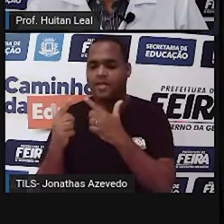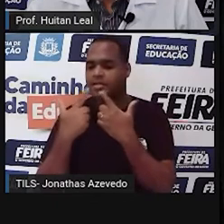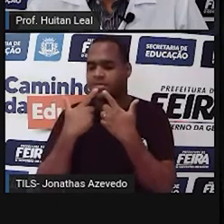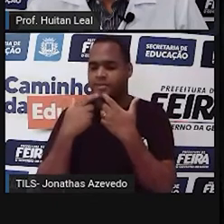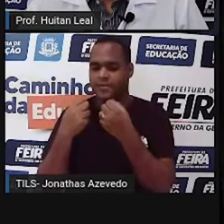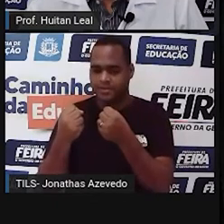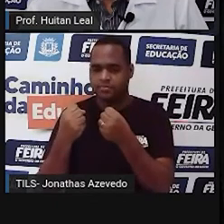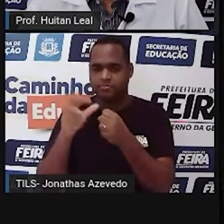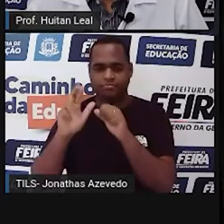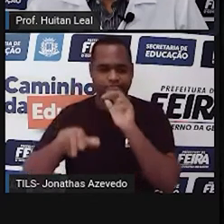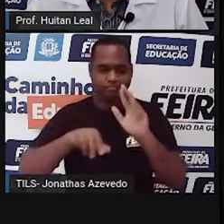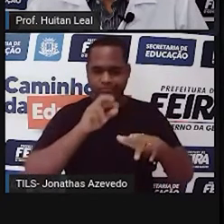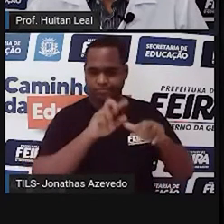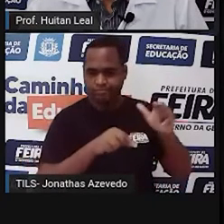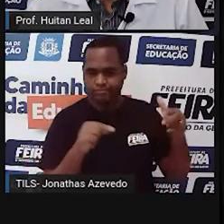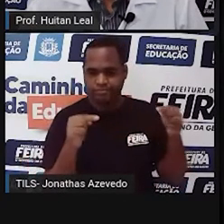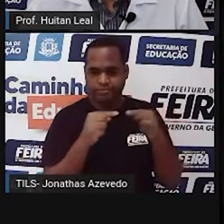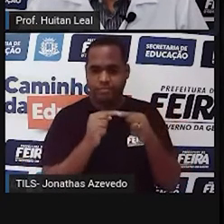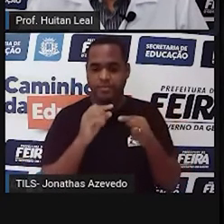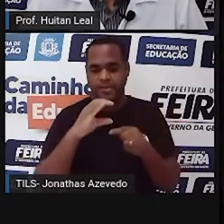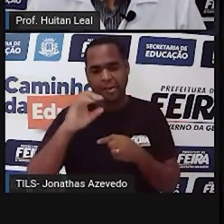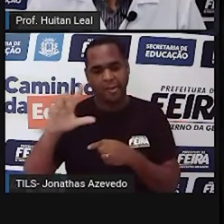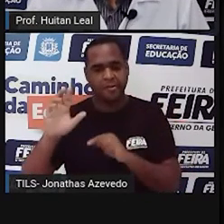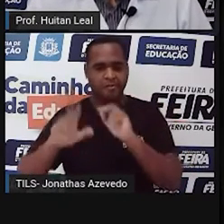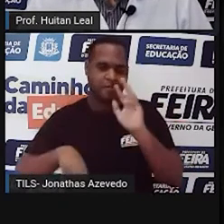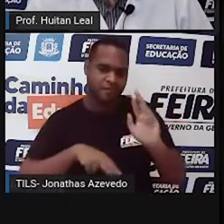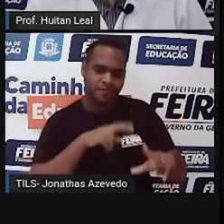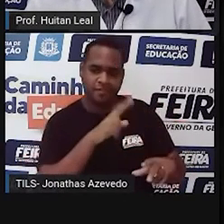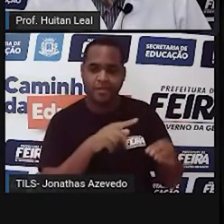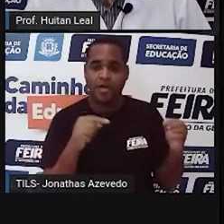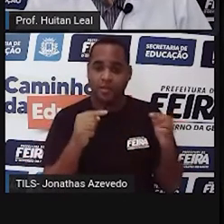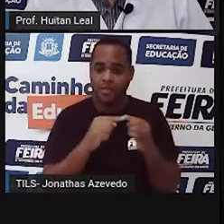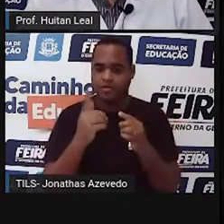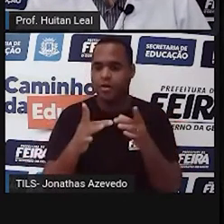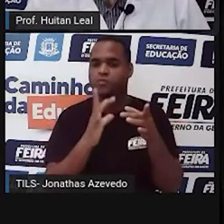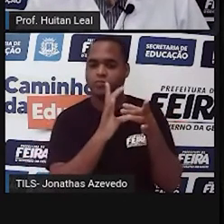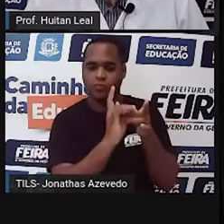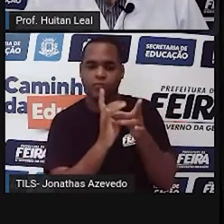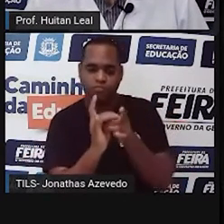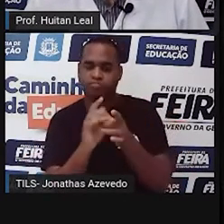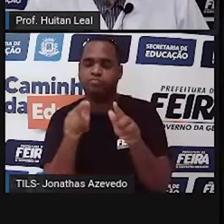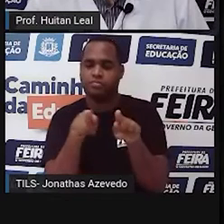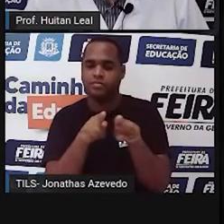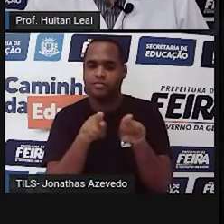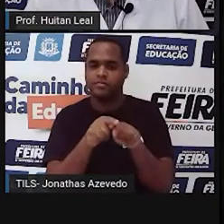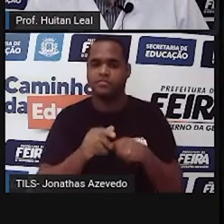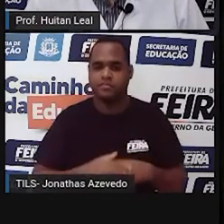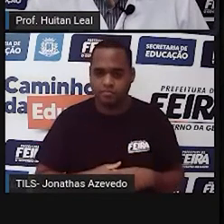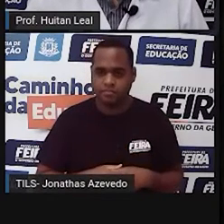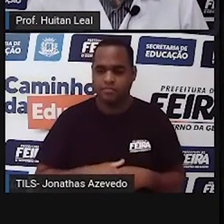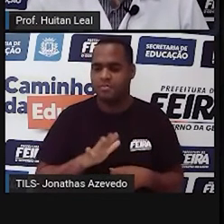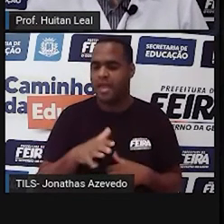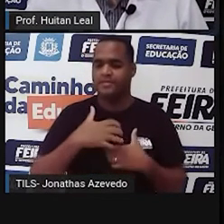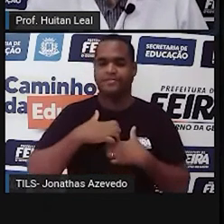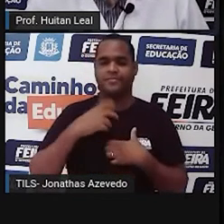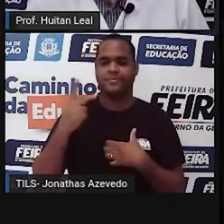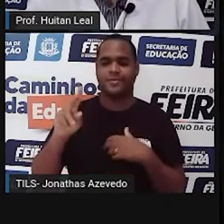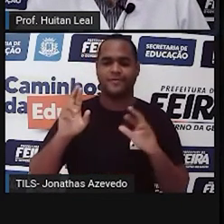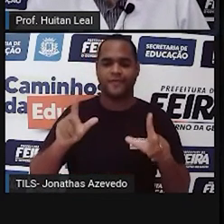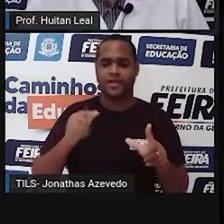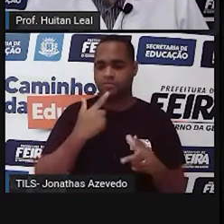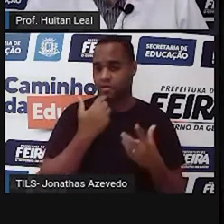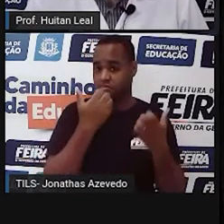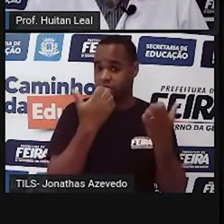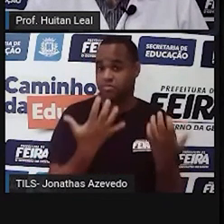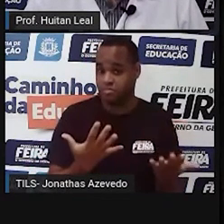diferentes, garantindo-lhes classificações diferentes de acordo com o contexto. Então, mesmo ela dando sentido diferente ao que está sendo